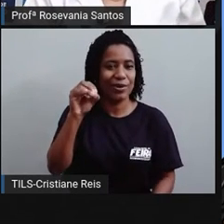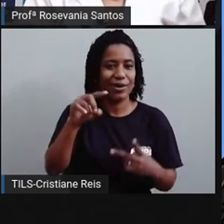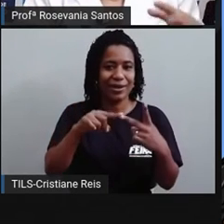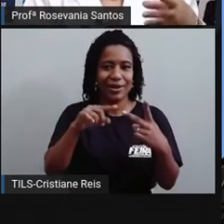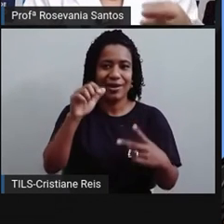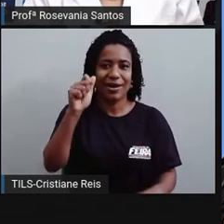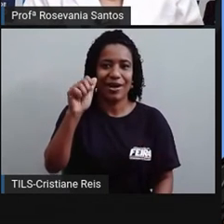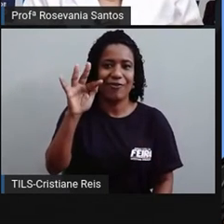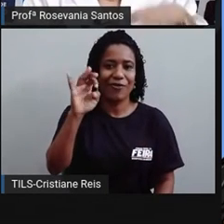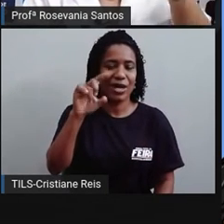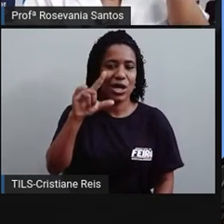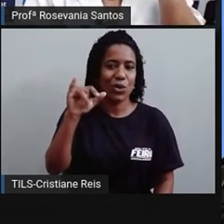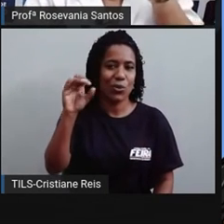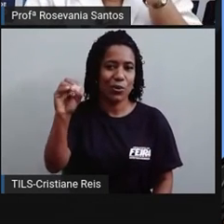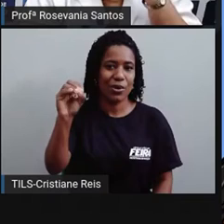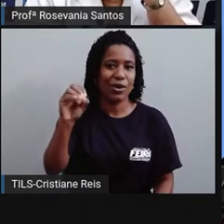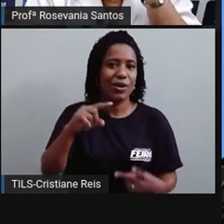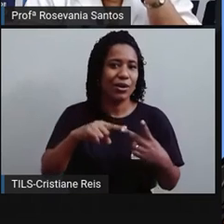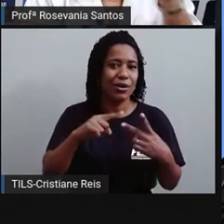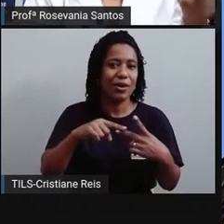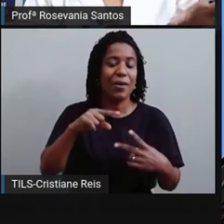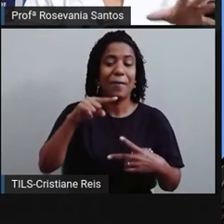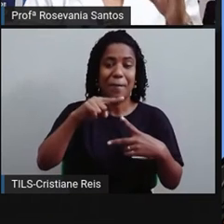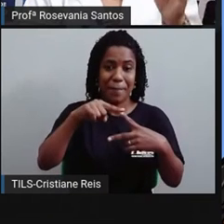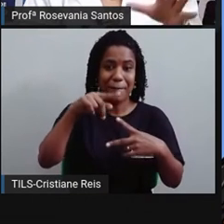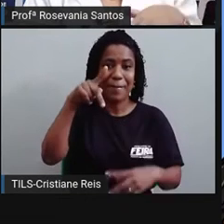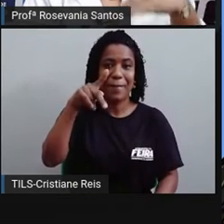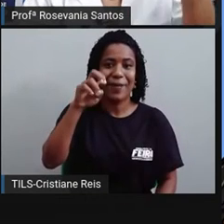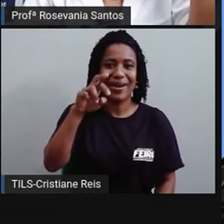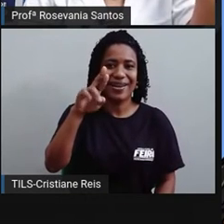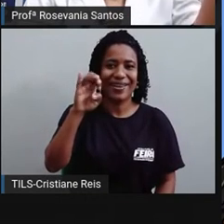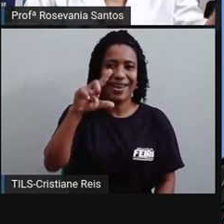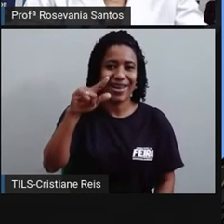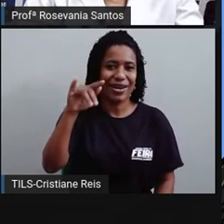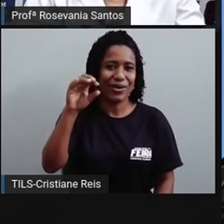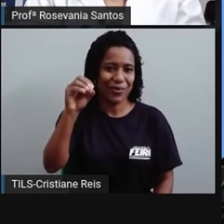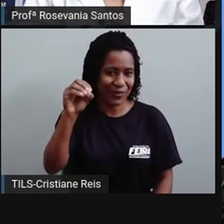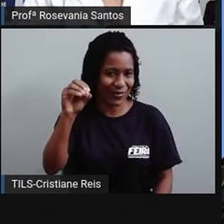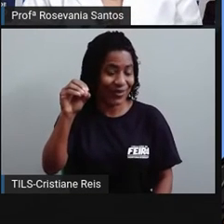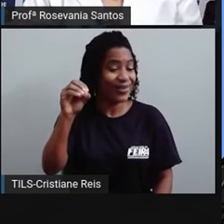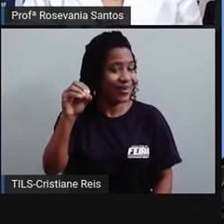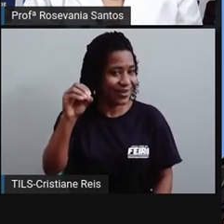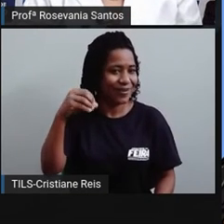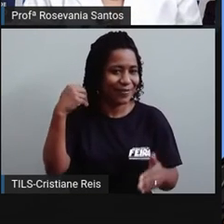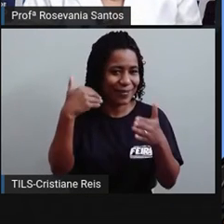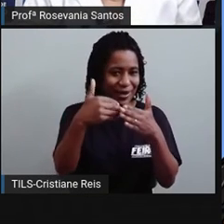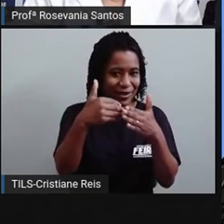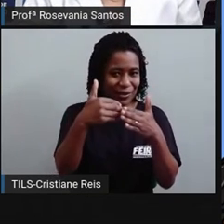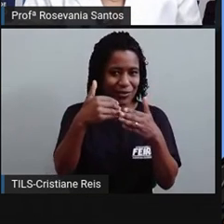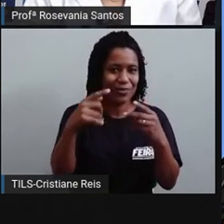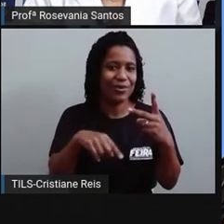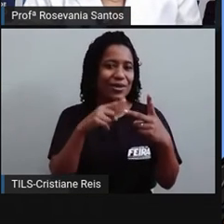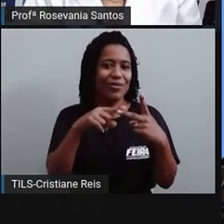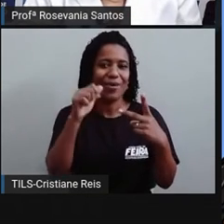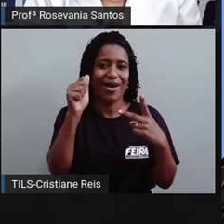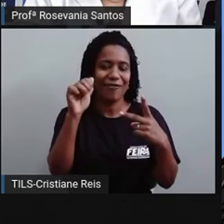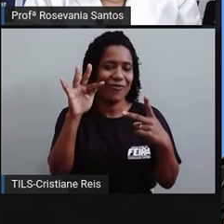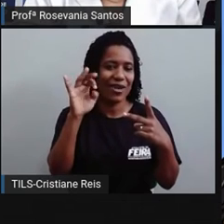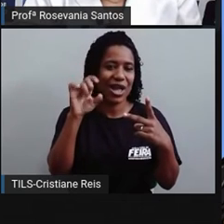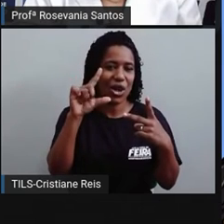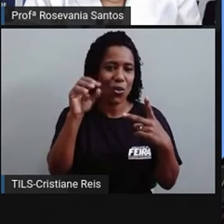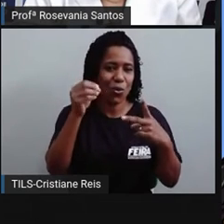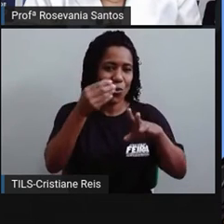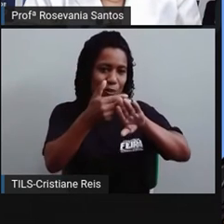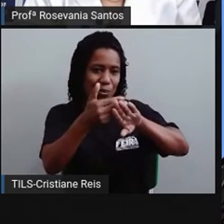bota a ideia de periélio de perto e afélio de afastado. Então, esse momento aqui que eu estou